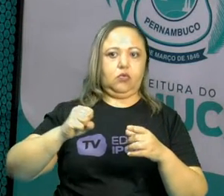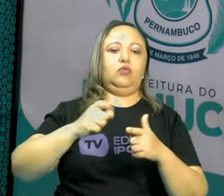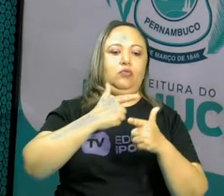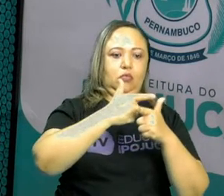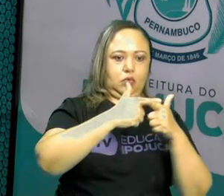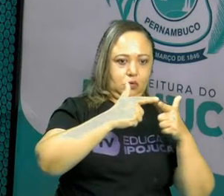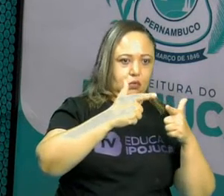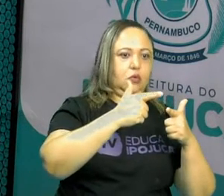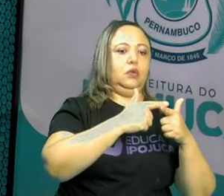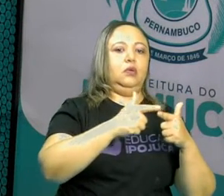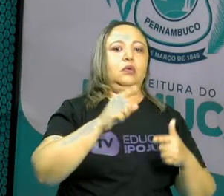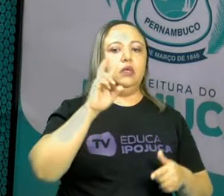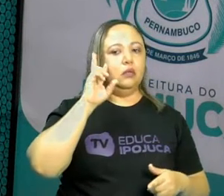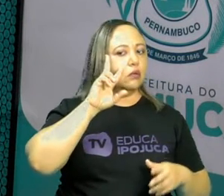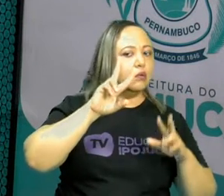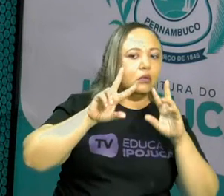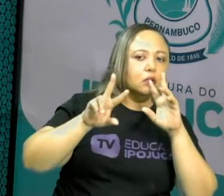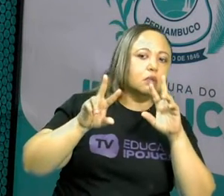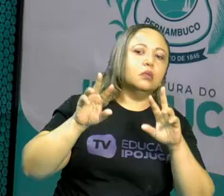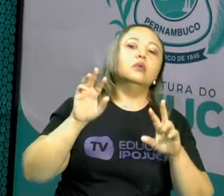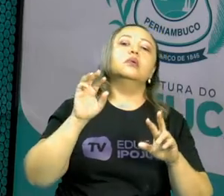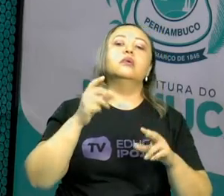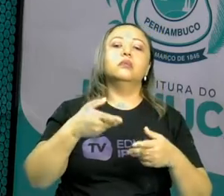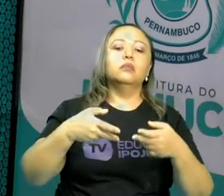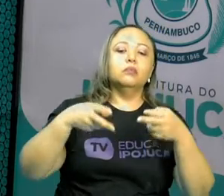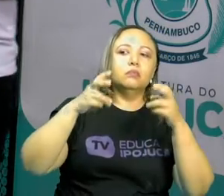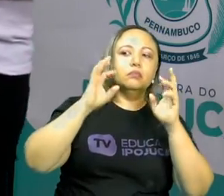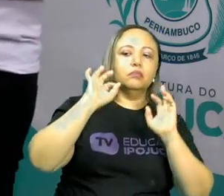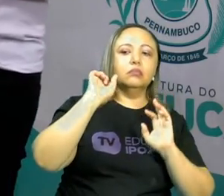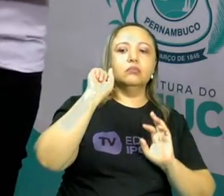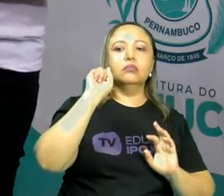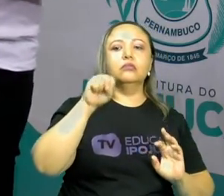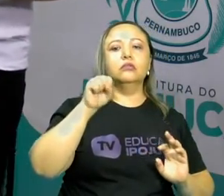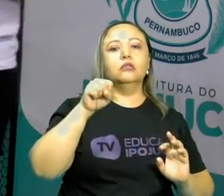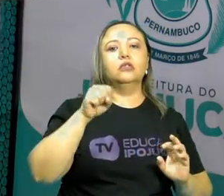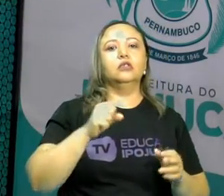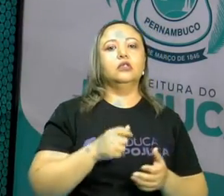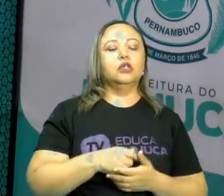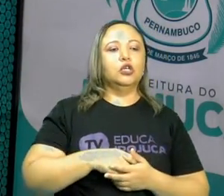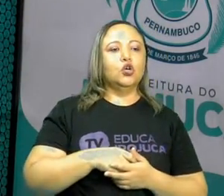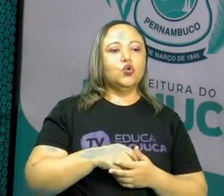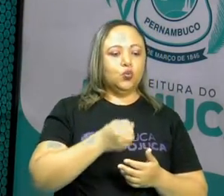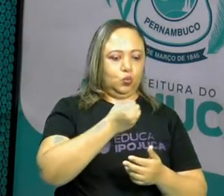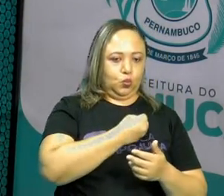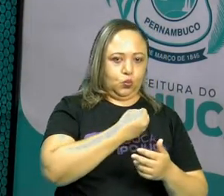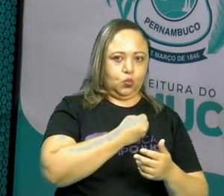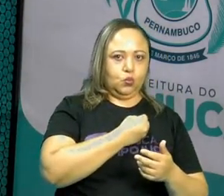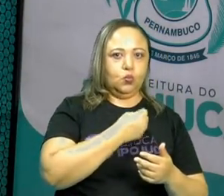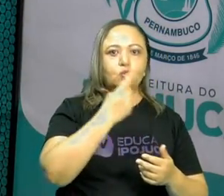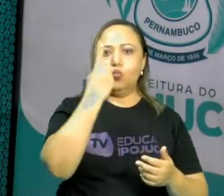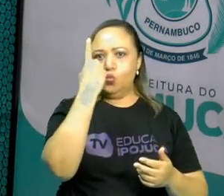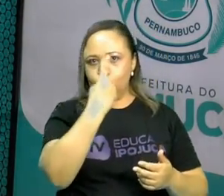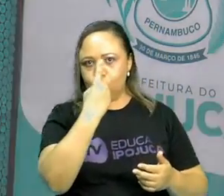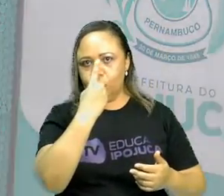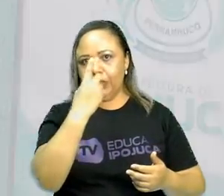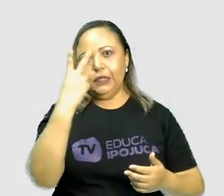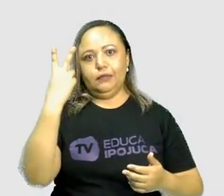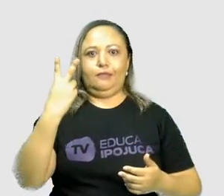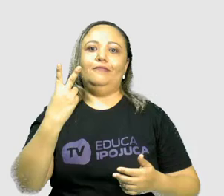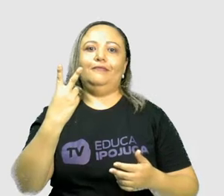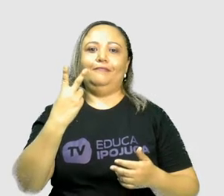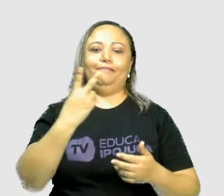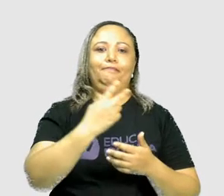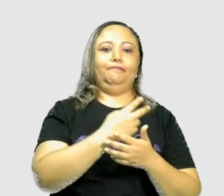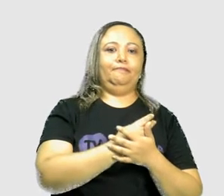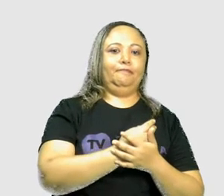nós percebemos que sim, né? Quais são esses números? Apenas os números 1 e 2.